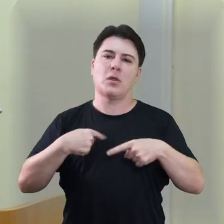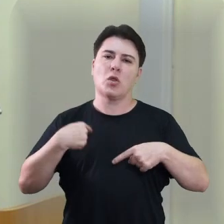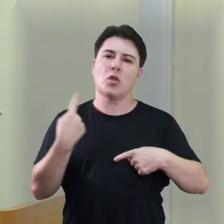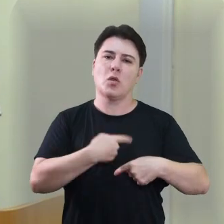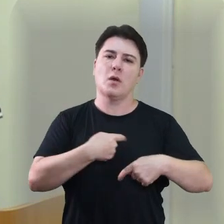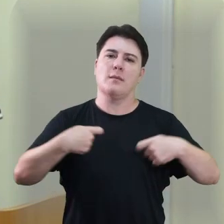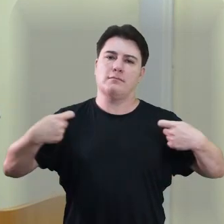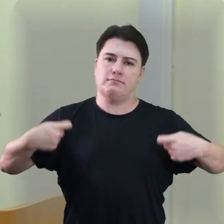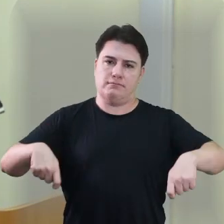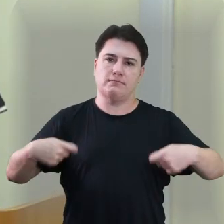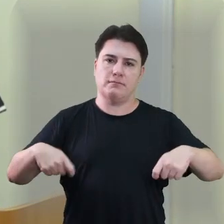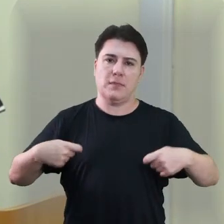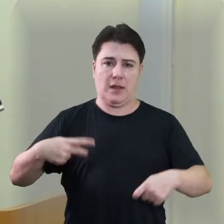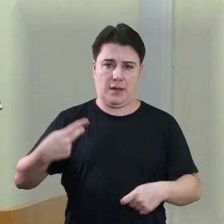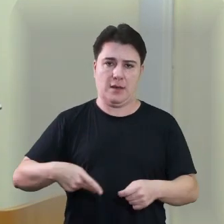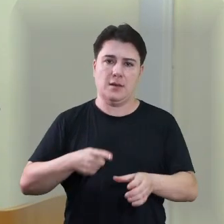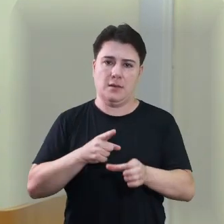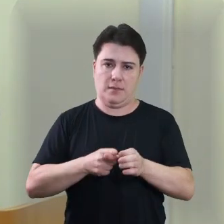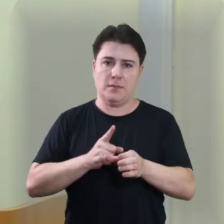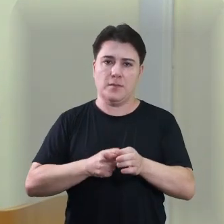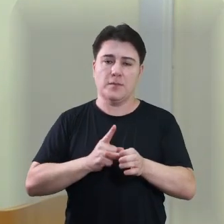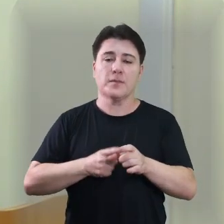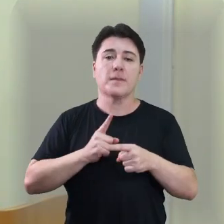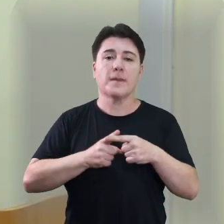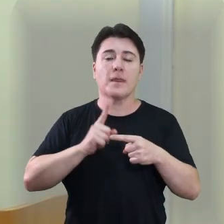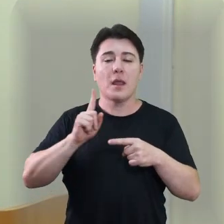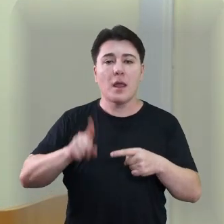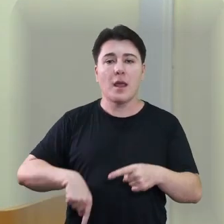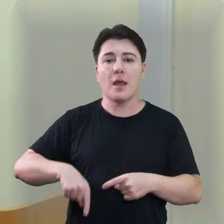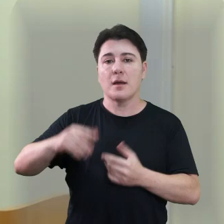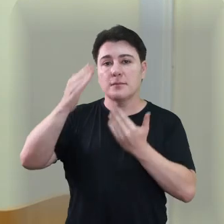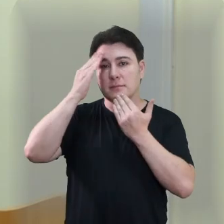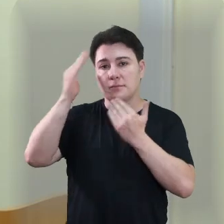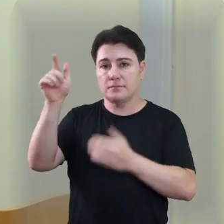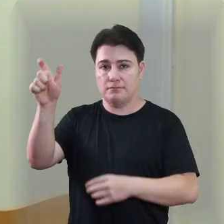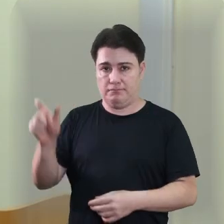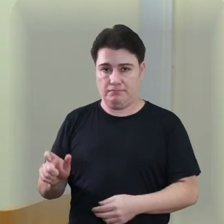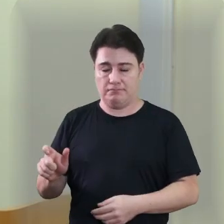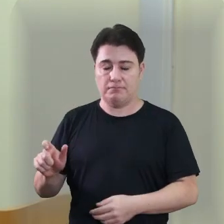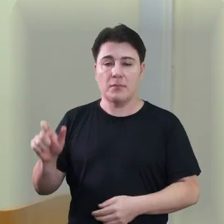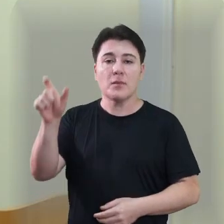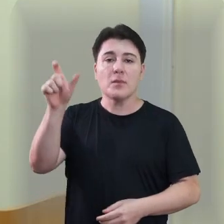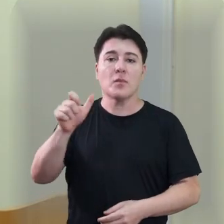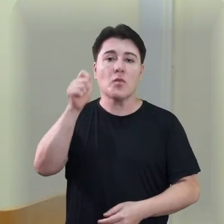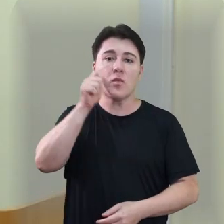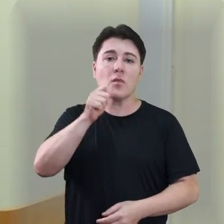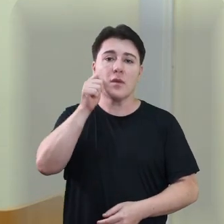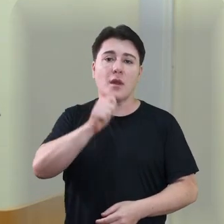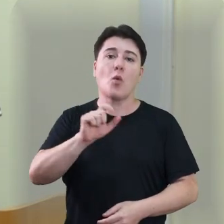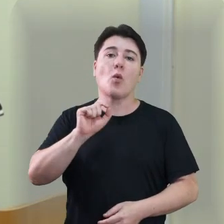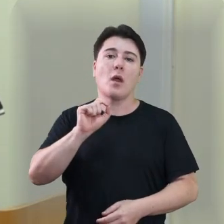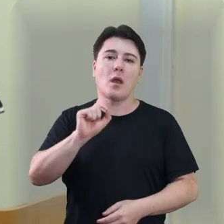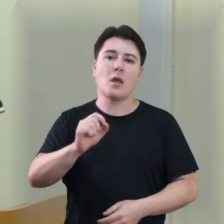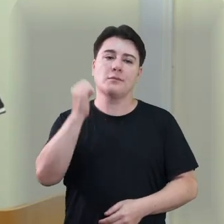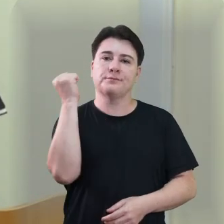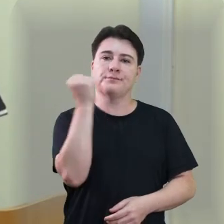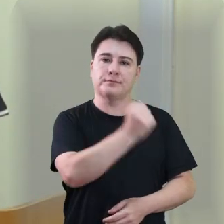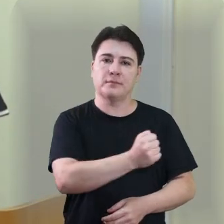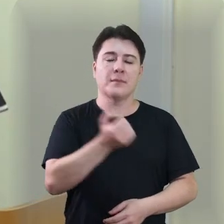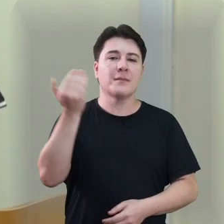que a gente precisa fazer em nossa cidade, para honrar essa filha. Uma filha que foi brutalmente